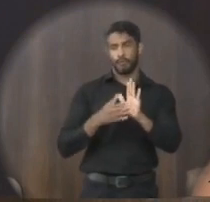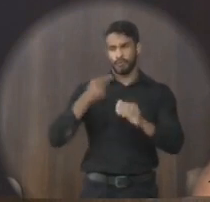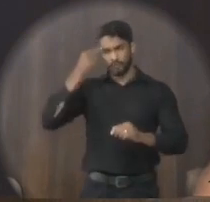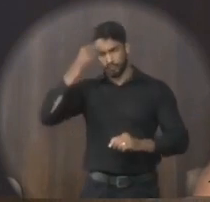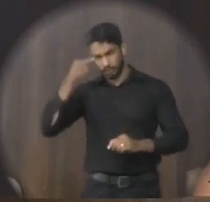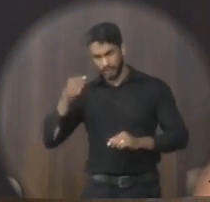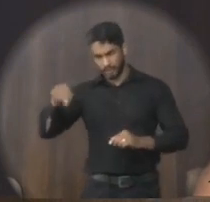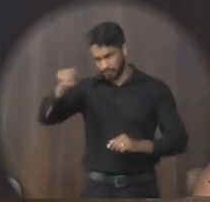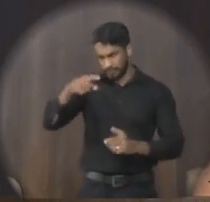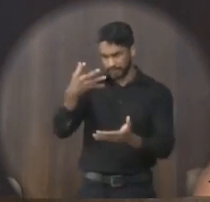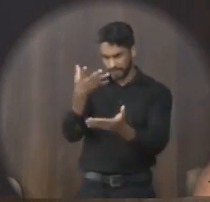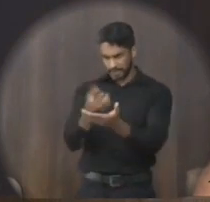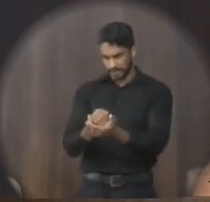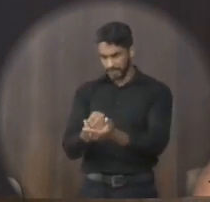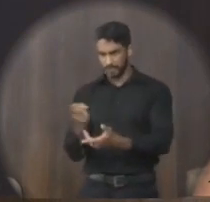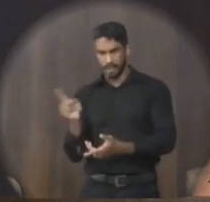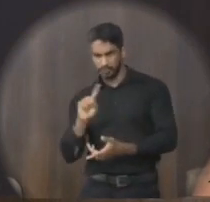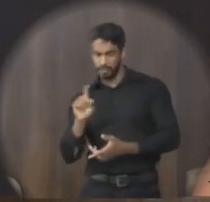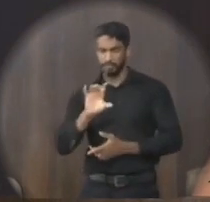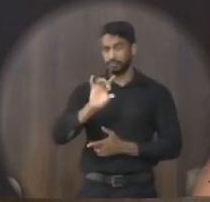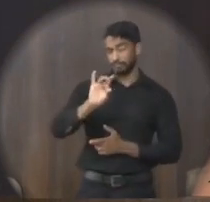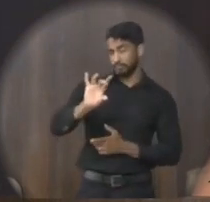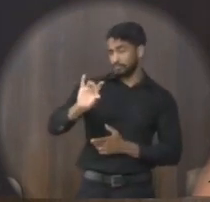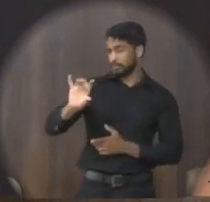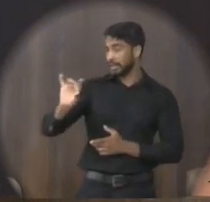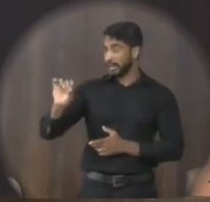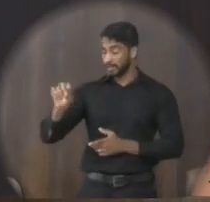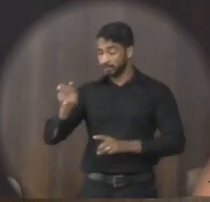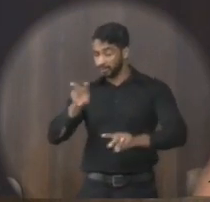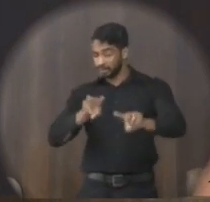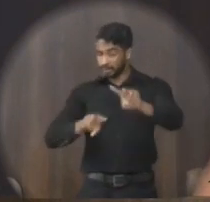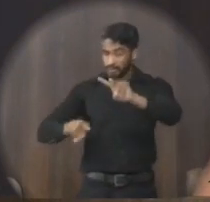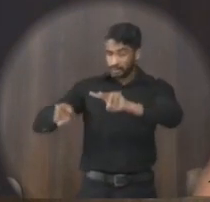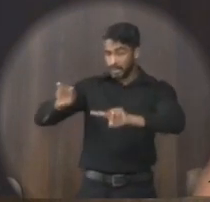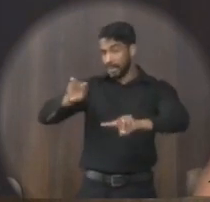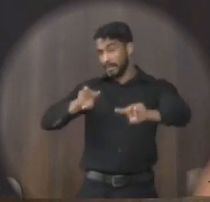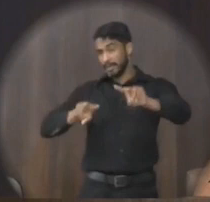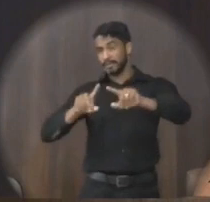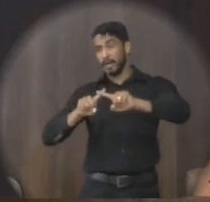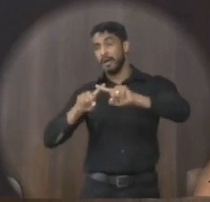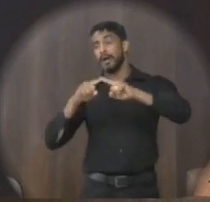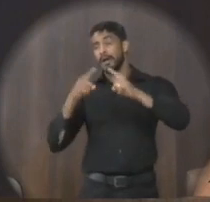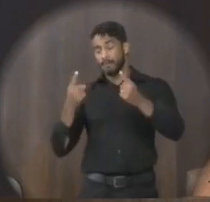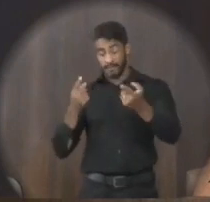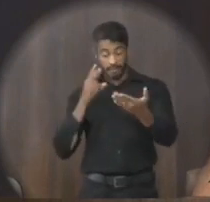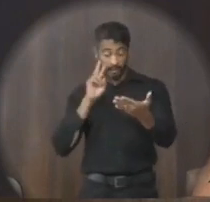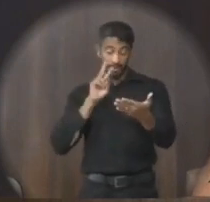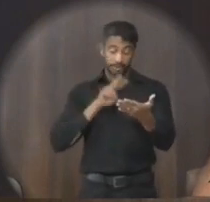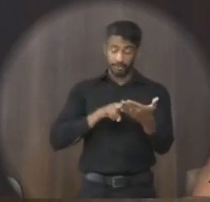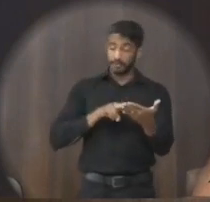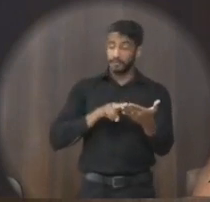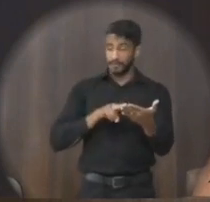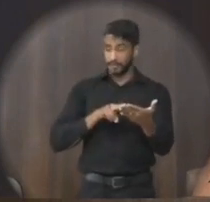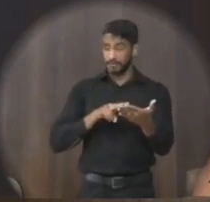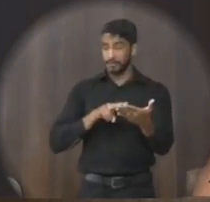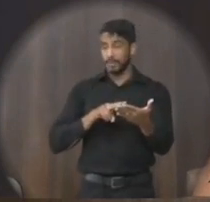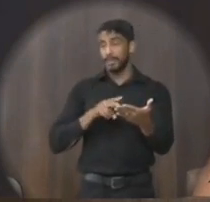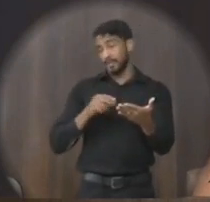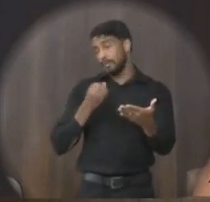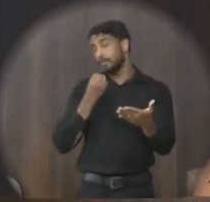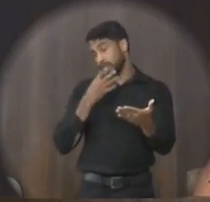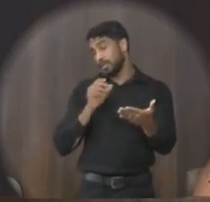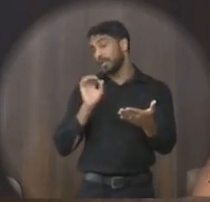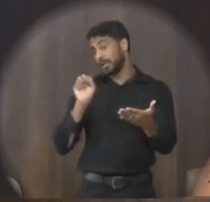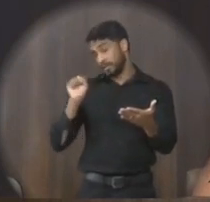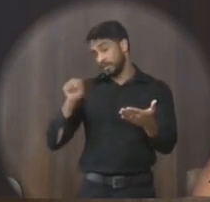para todos aceitarem, cada um tem que analisar, mas foi a que vimos mais viável que